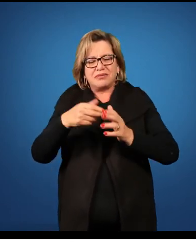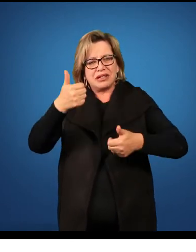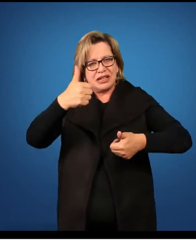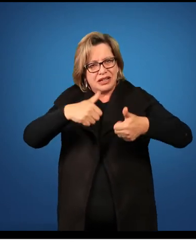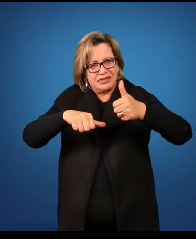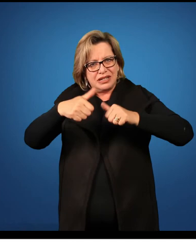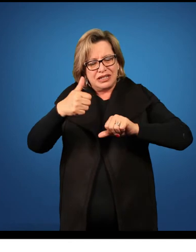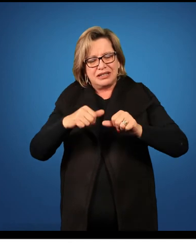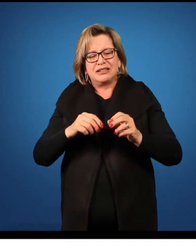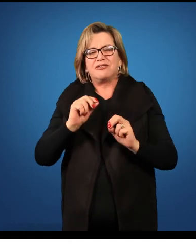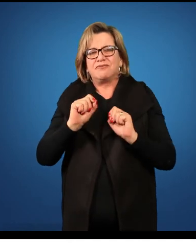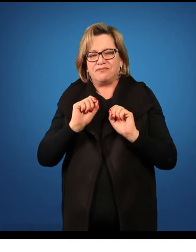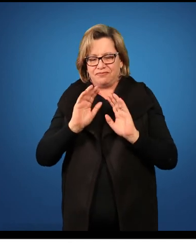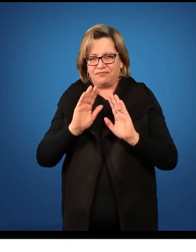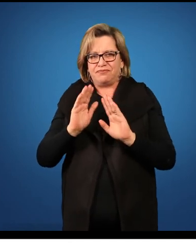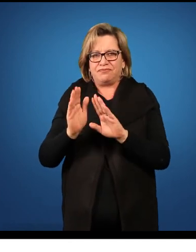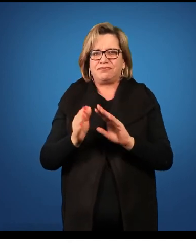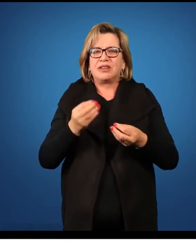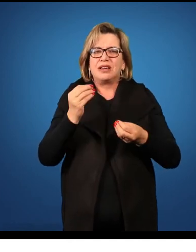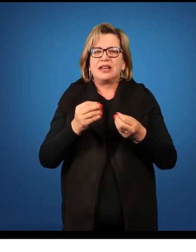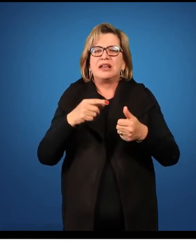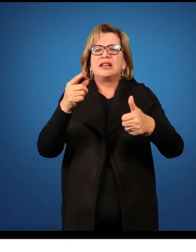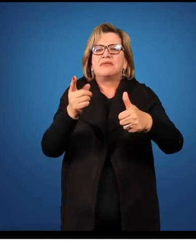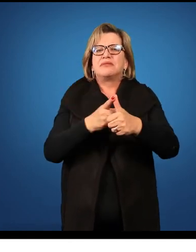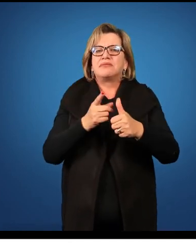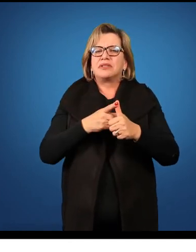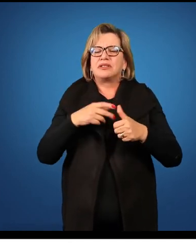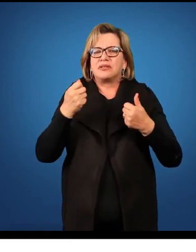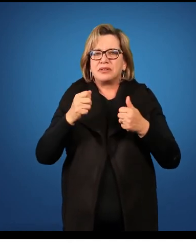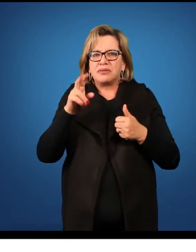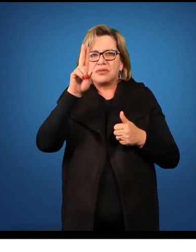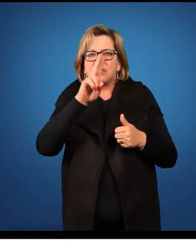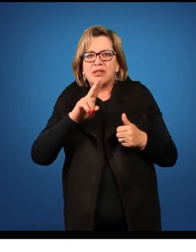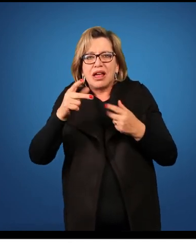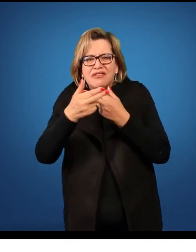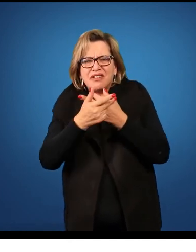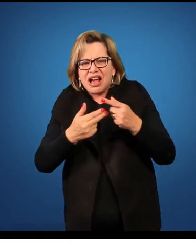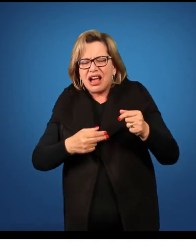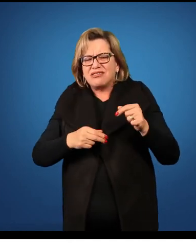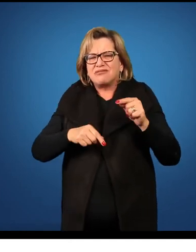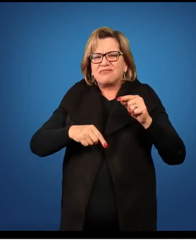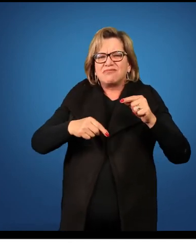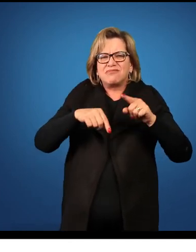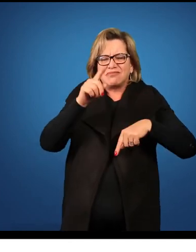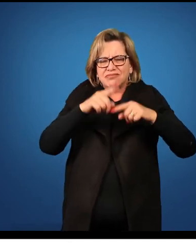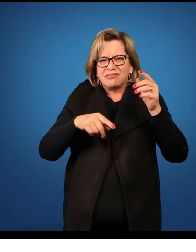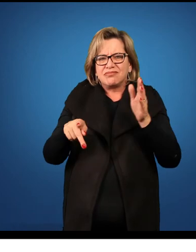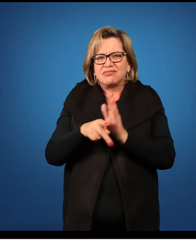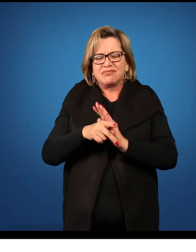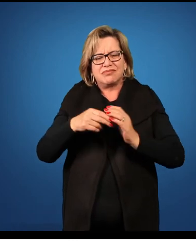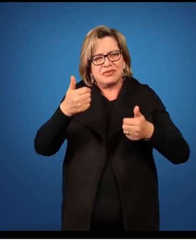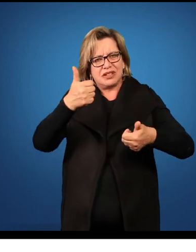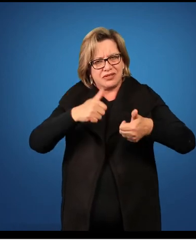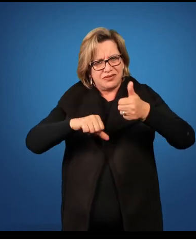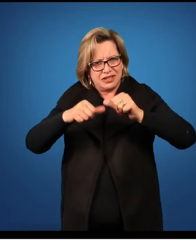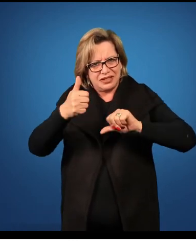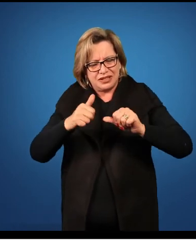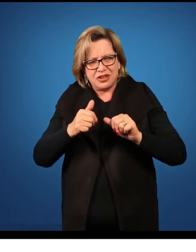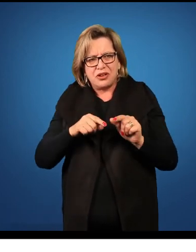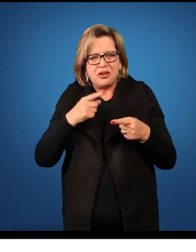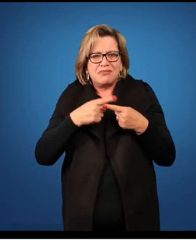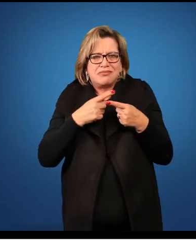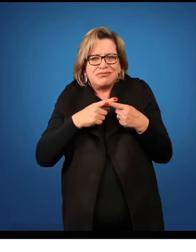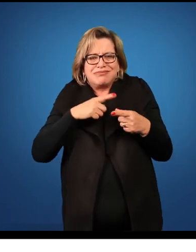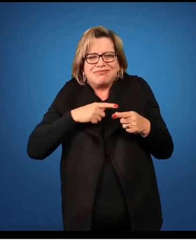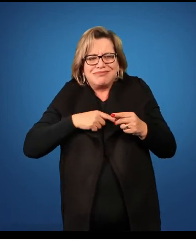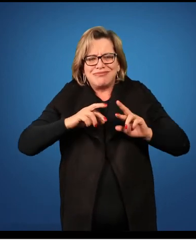A primeira observação seria utilizar variados tipos de avaliação. Já que eu tenho uma diversidade muito